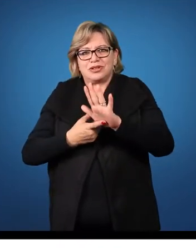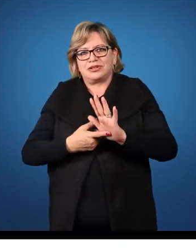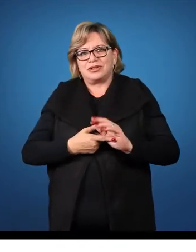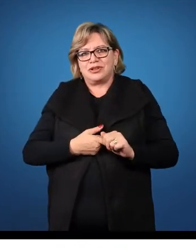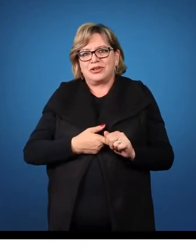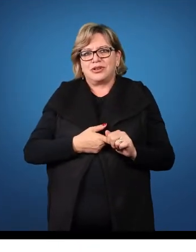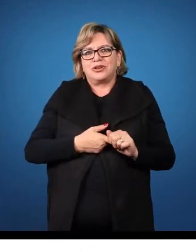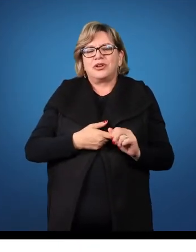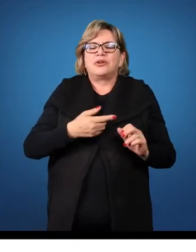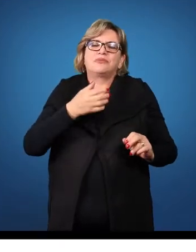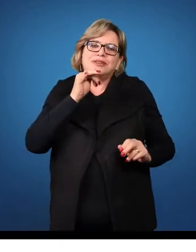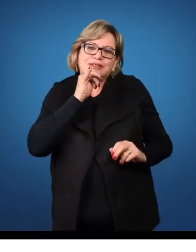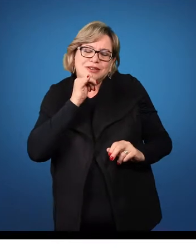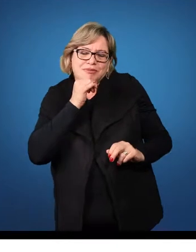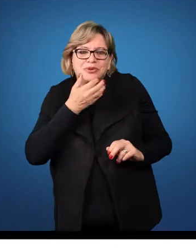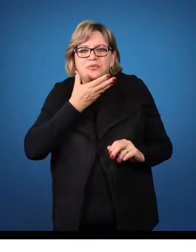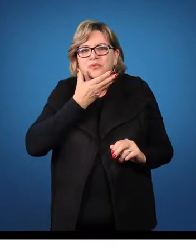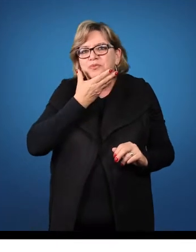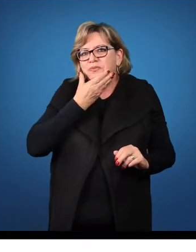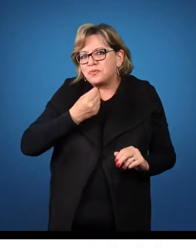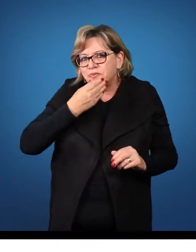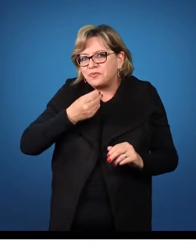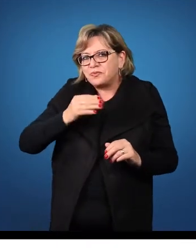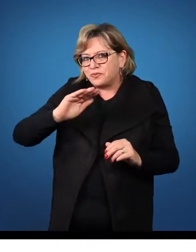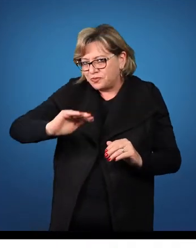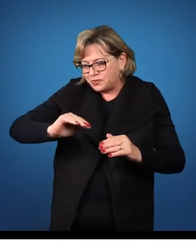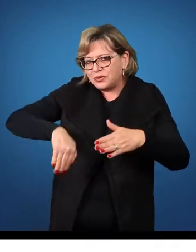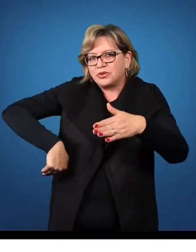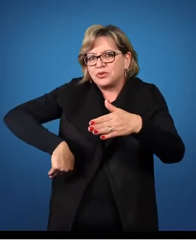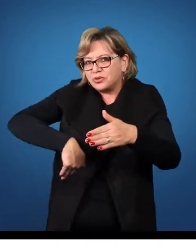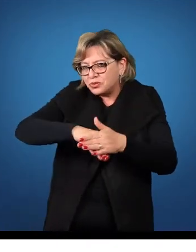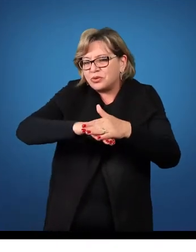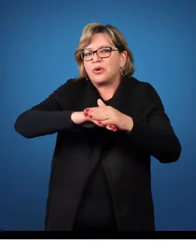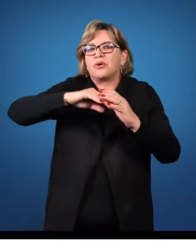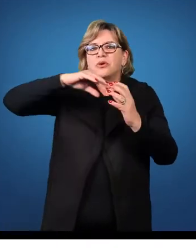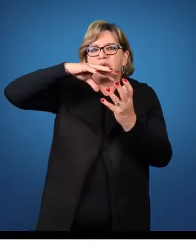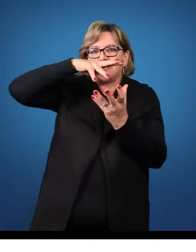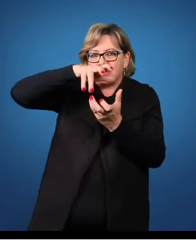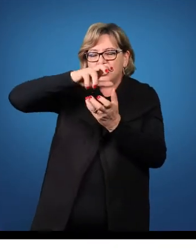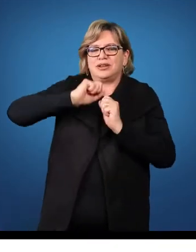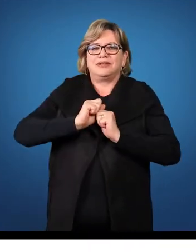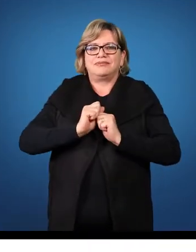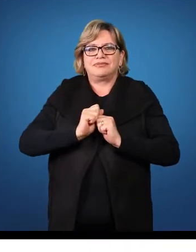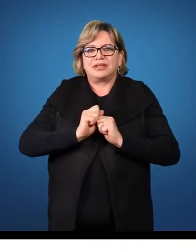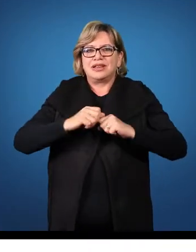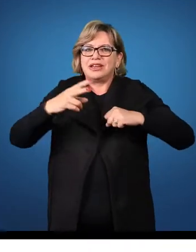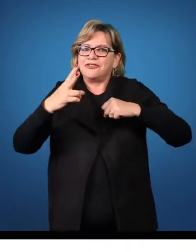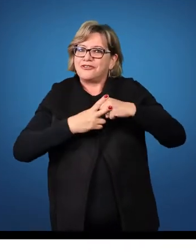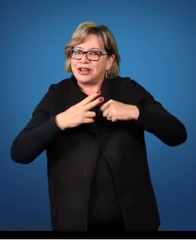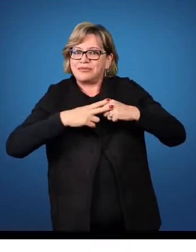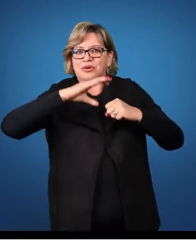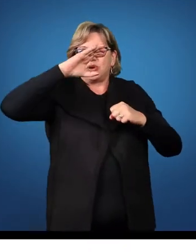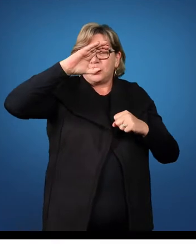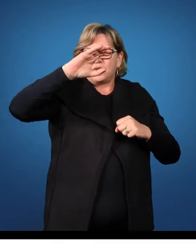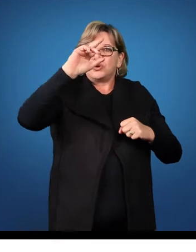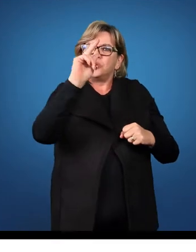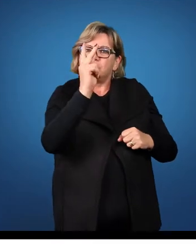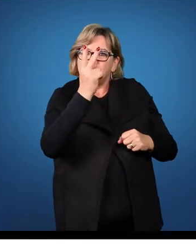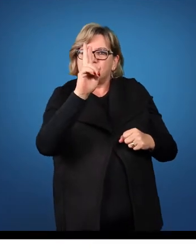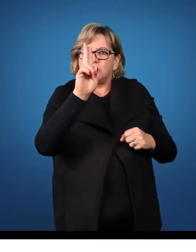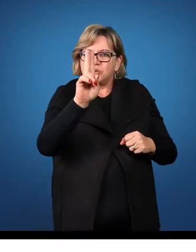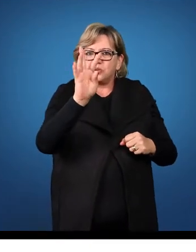O menino chutou a bola. Menino, sujeito da oração, o verbo chutar, reflexionado no pretérito